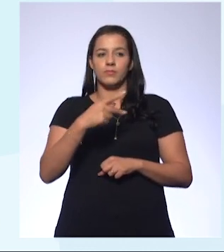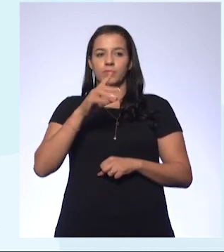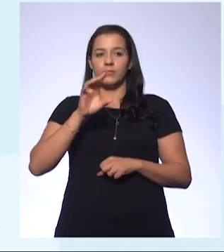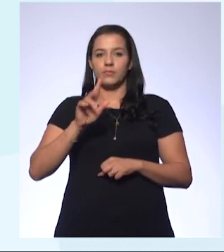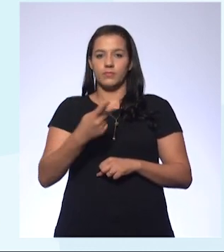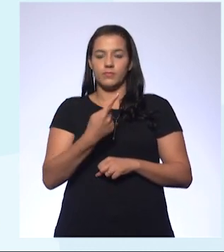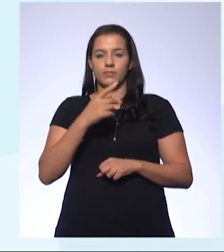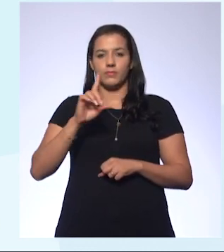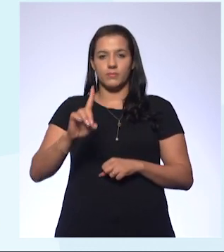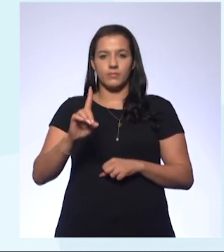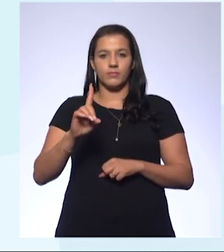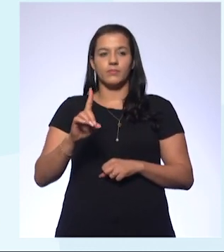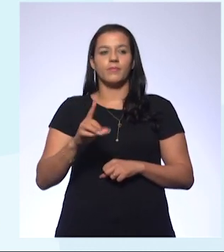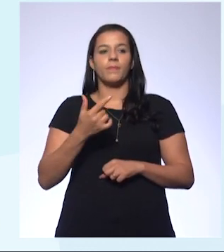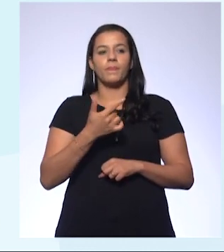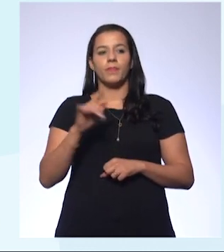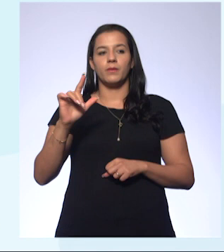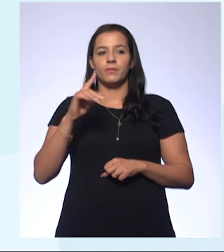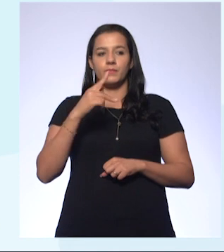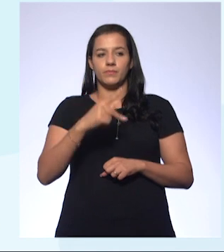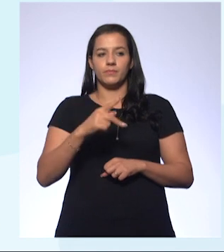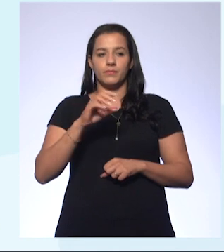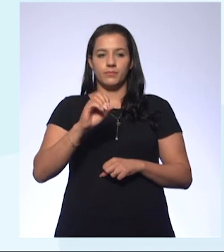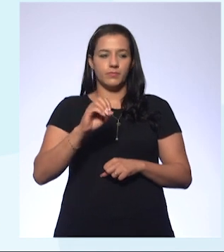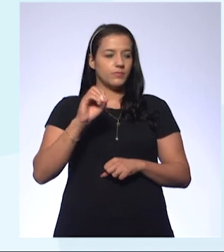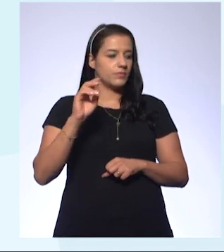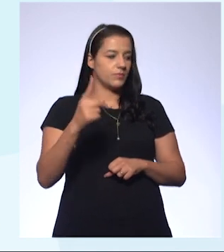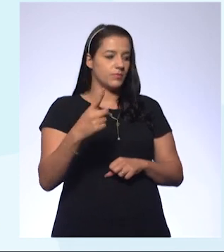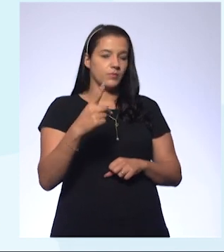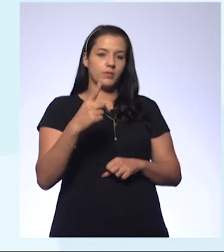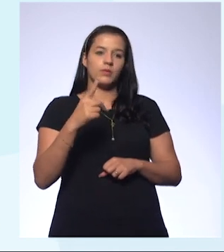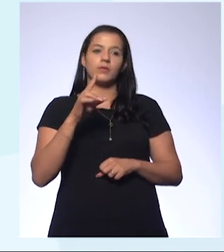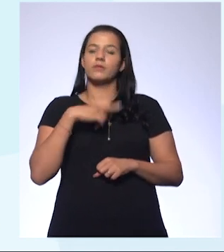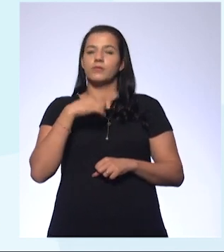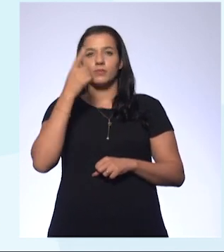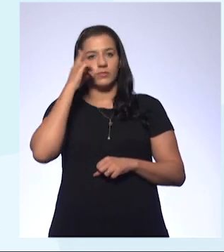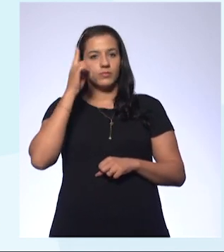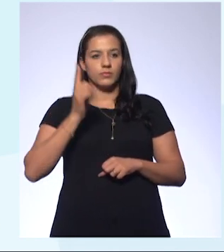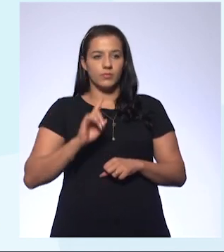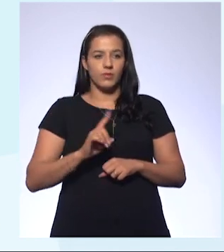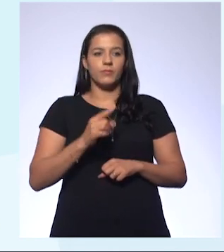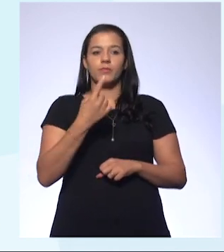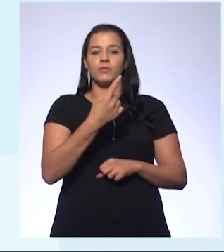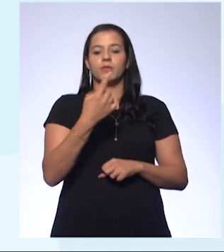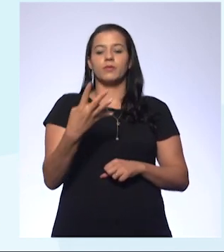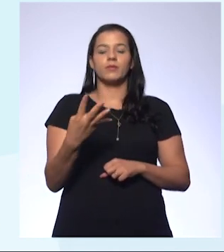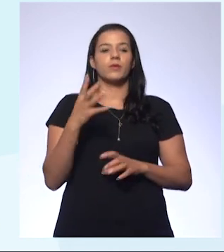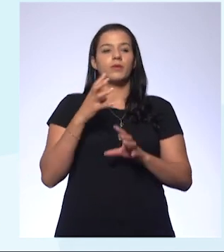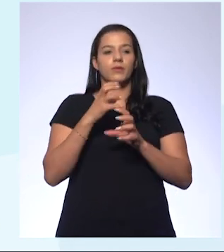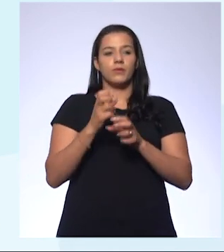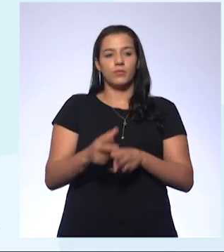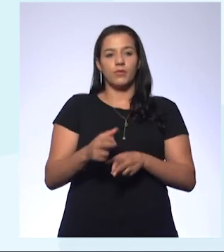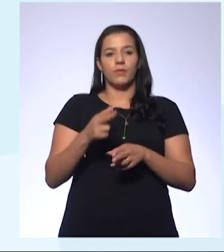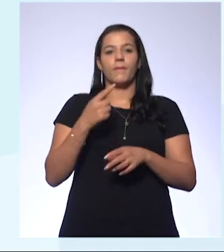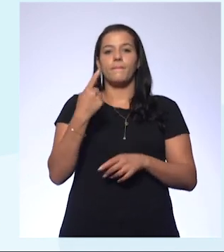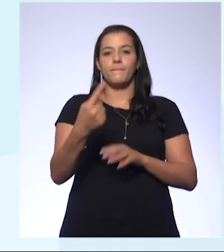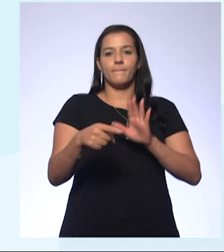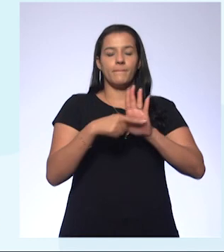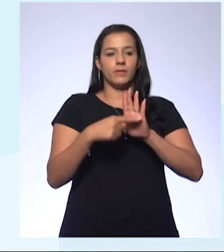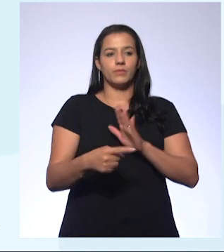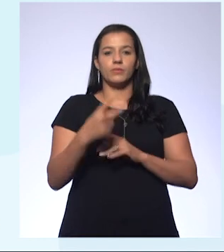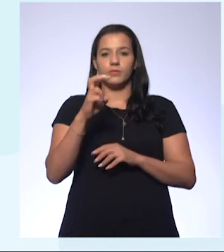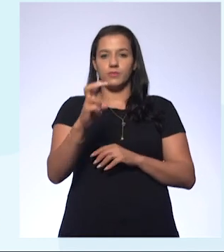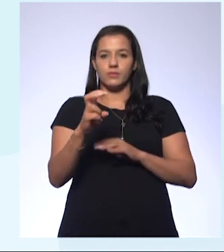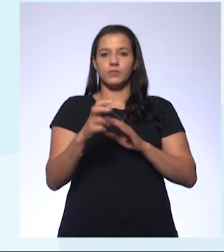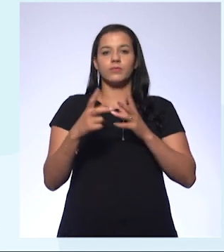mais o pOH, que eu não sei, vai dar 14. Então, logo, eu tenho pOH igual a 14 menos 5 igual a 9.